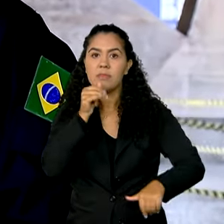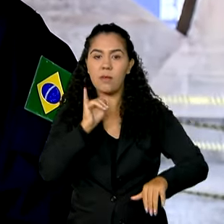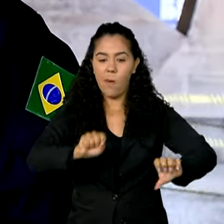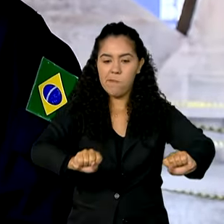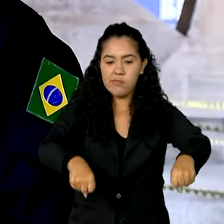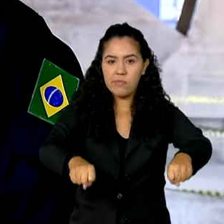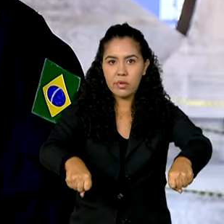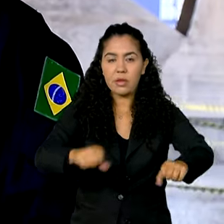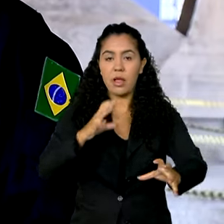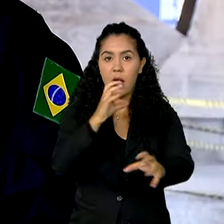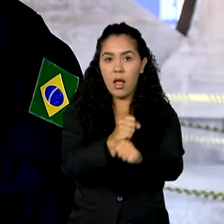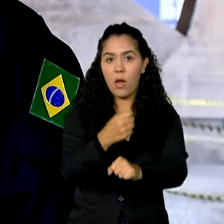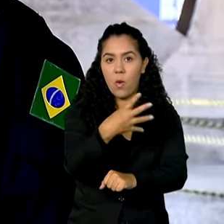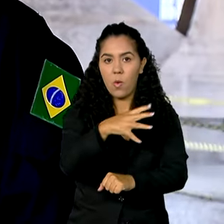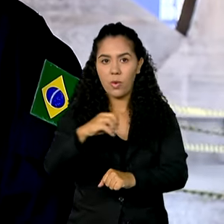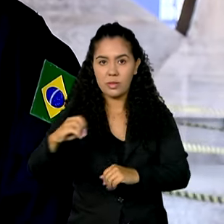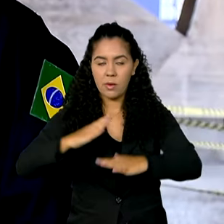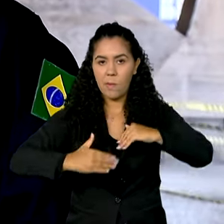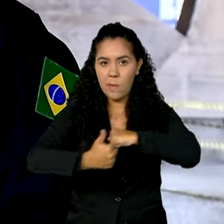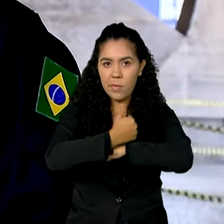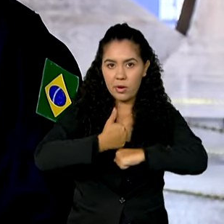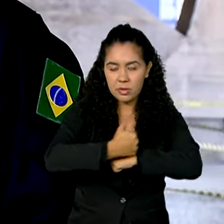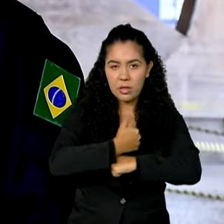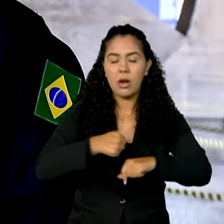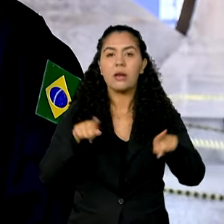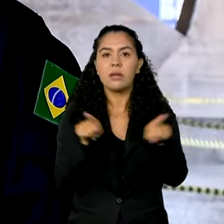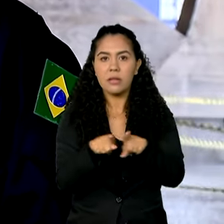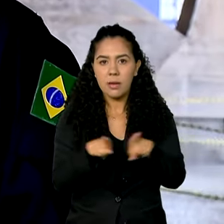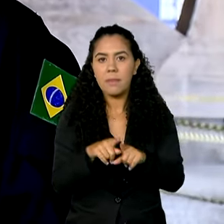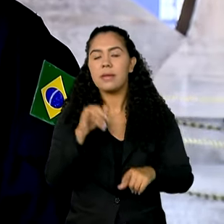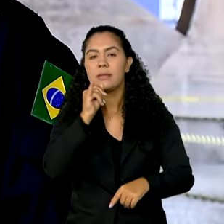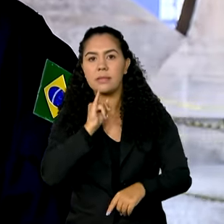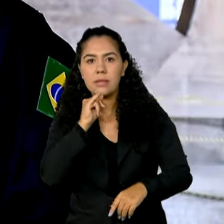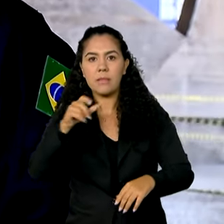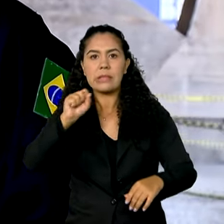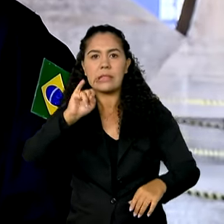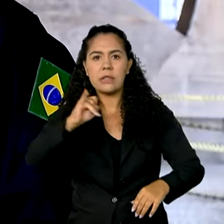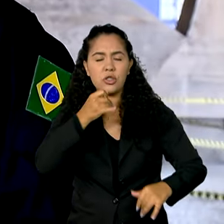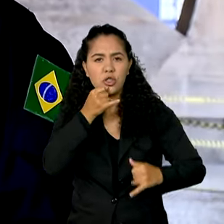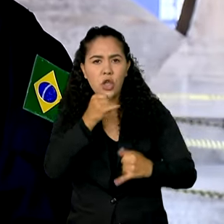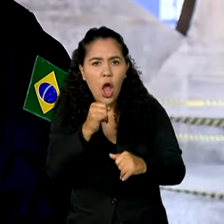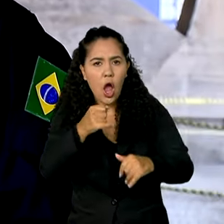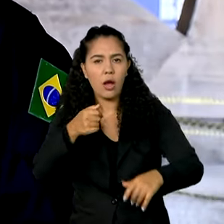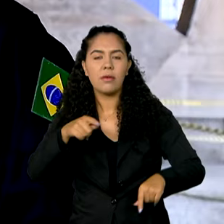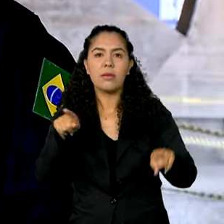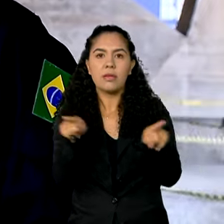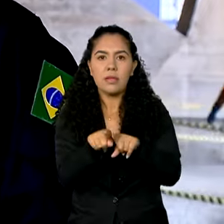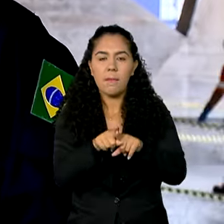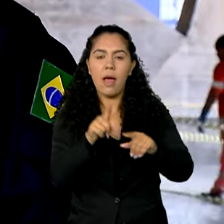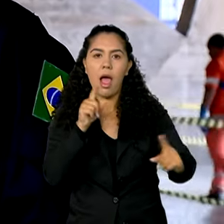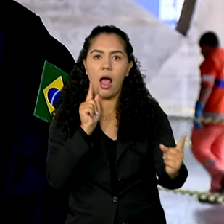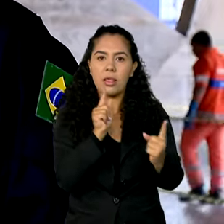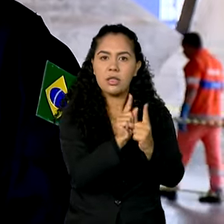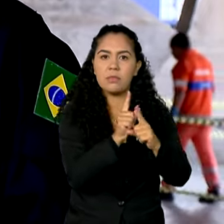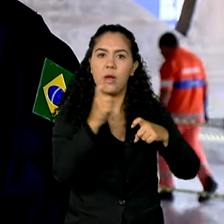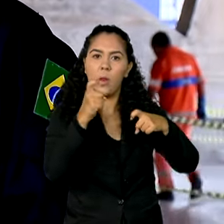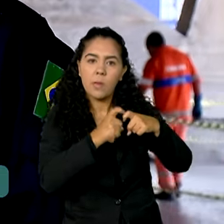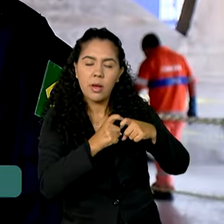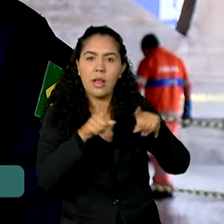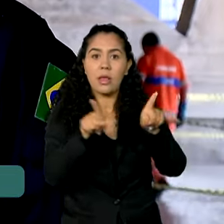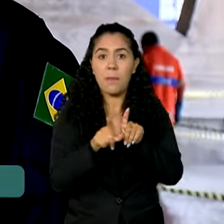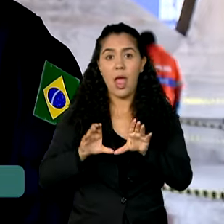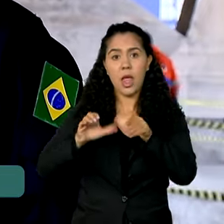cerca de 400, mas uma série de outras atividades, como pronto-emprego, força de choque, atendimento pré-hospitalar, equipe de inteligência. Então, é uma